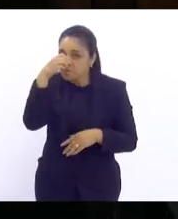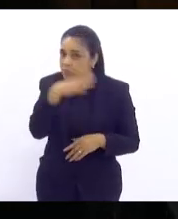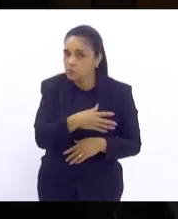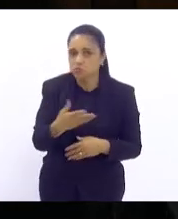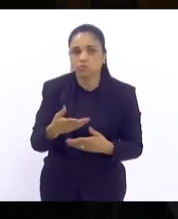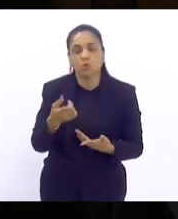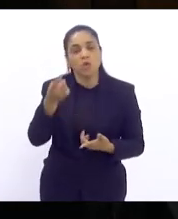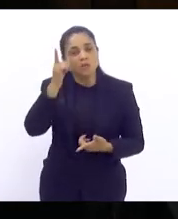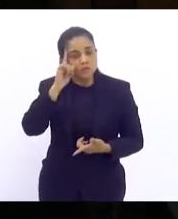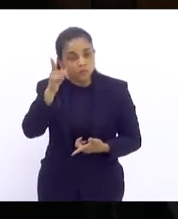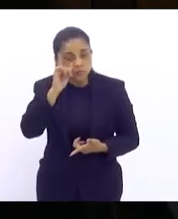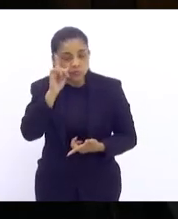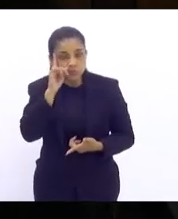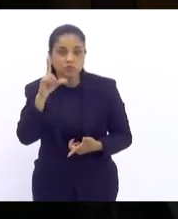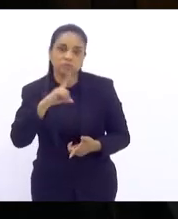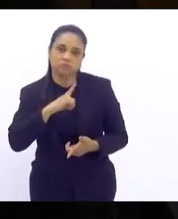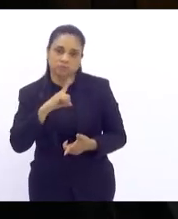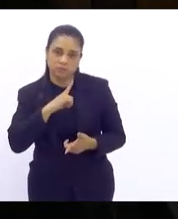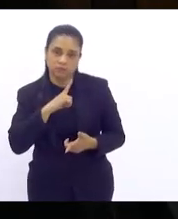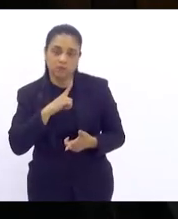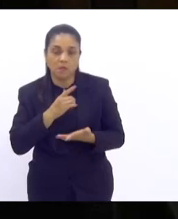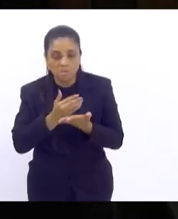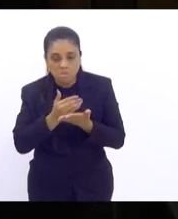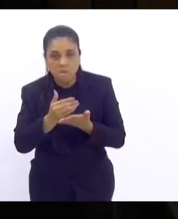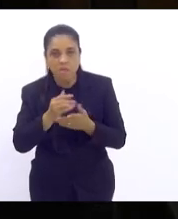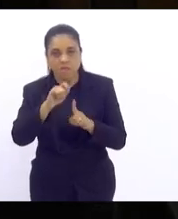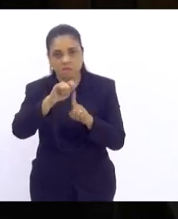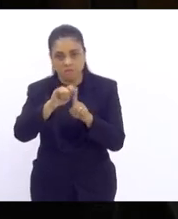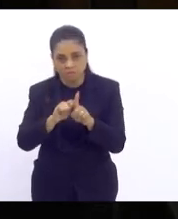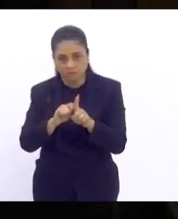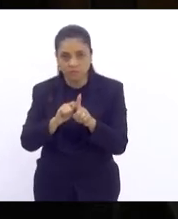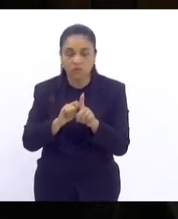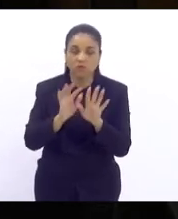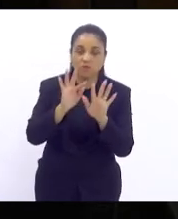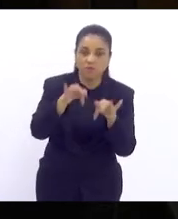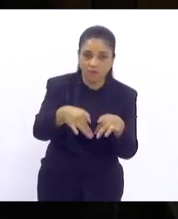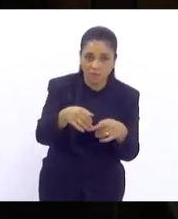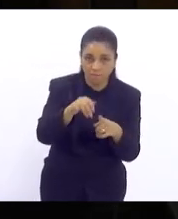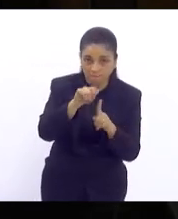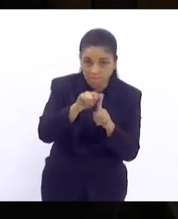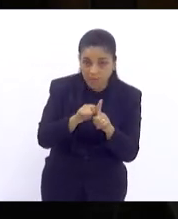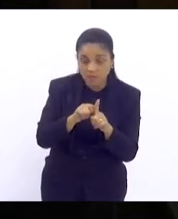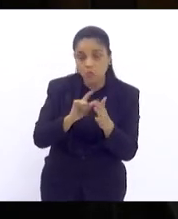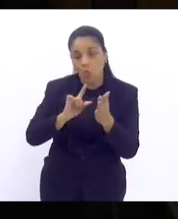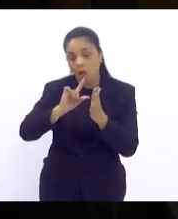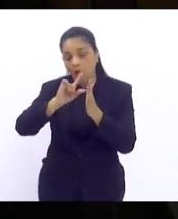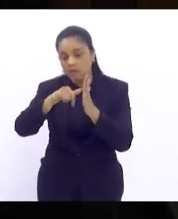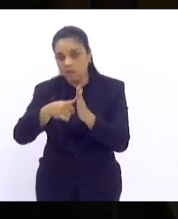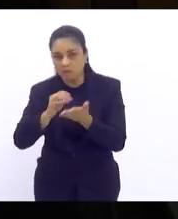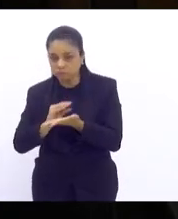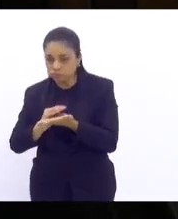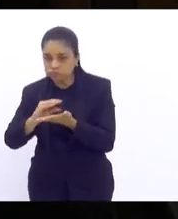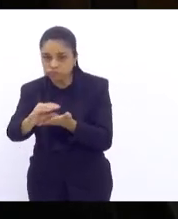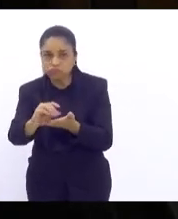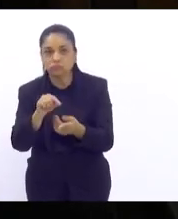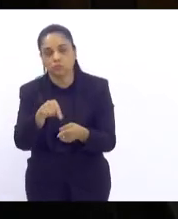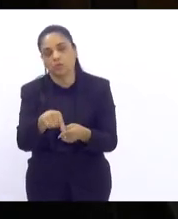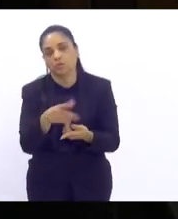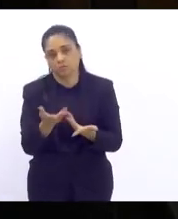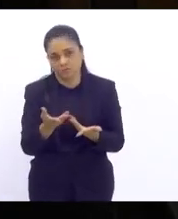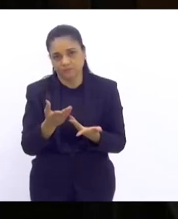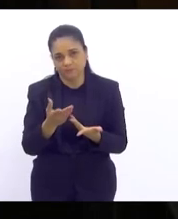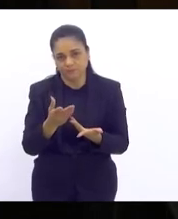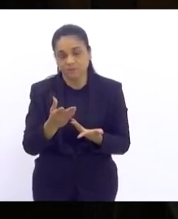cotidianamente a cada início de mês finalzinho de mês início de mês o atraso no repasse desses recursos então